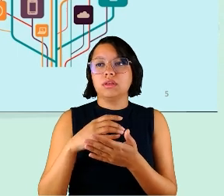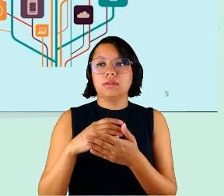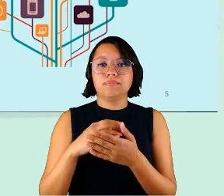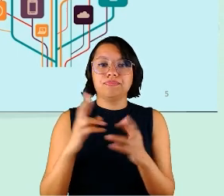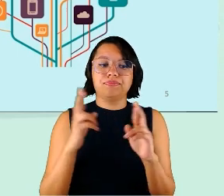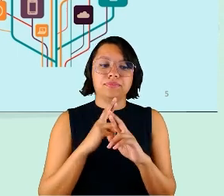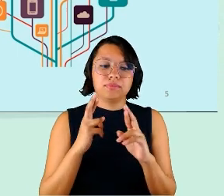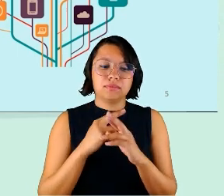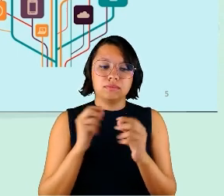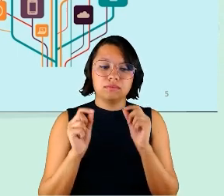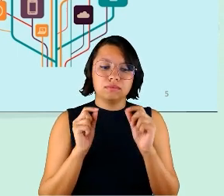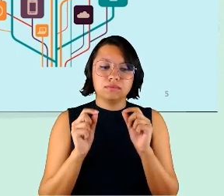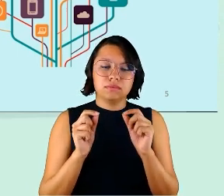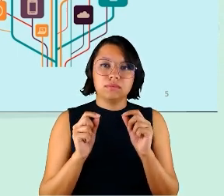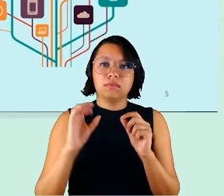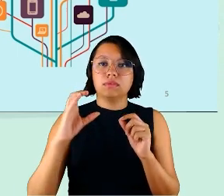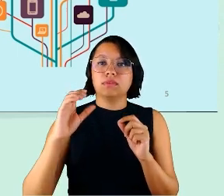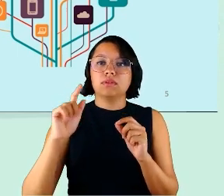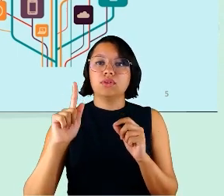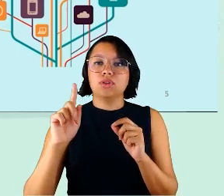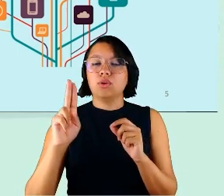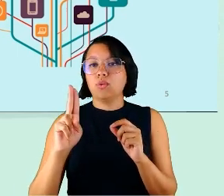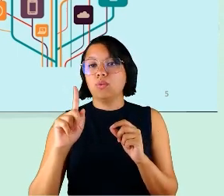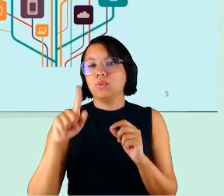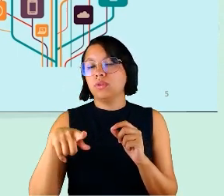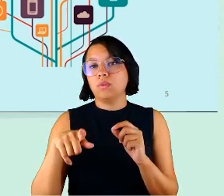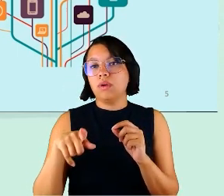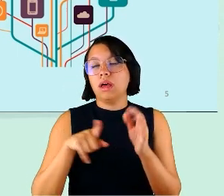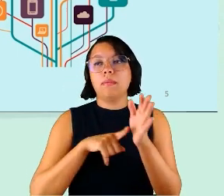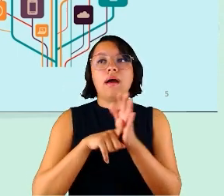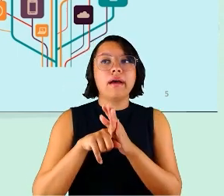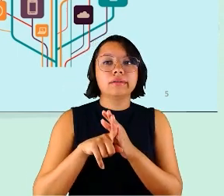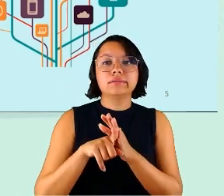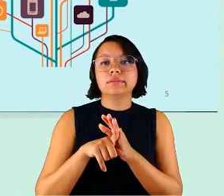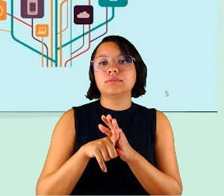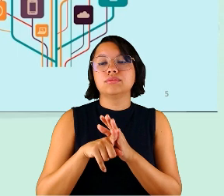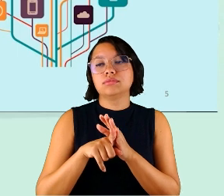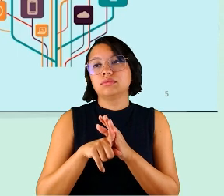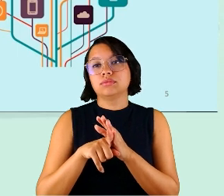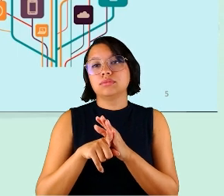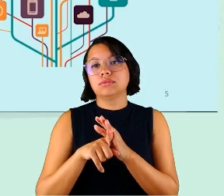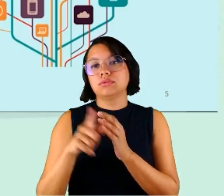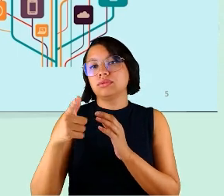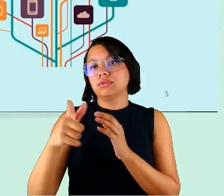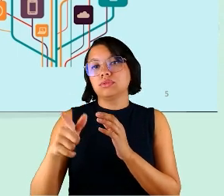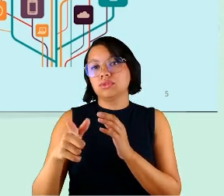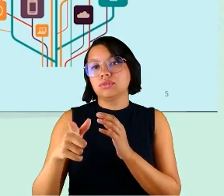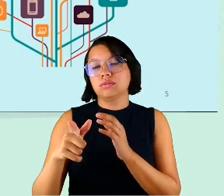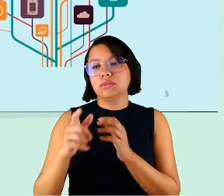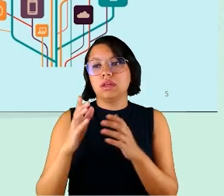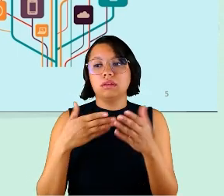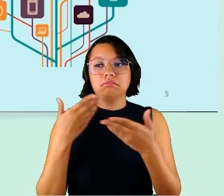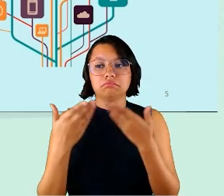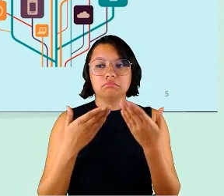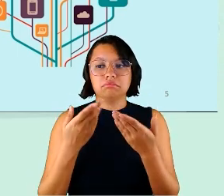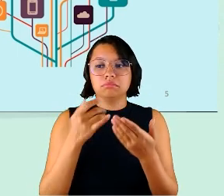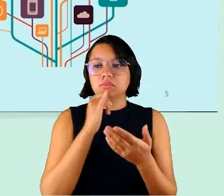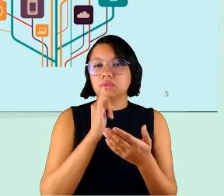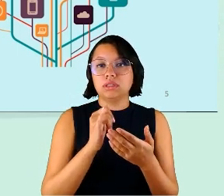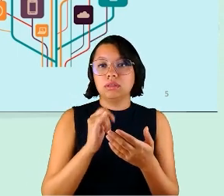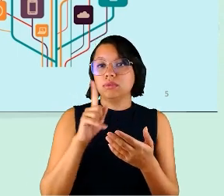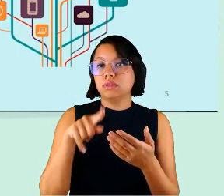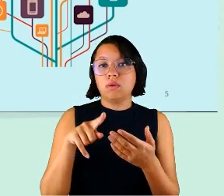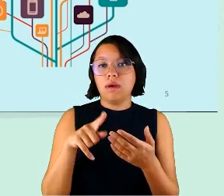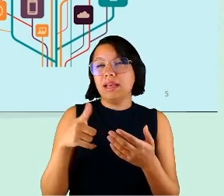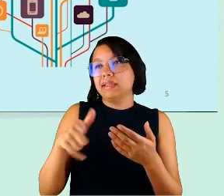por exemplo, do CGU, que não era uma questão de se não ter, a CGU, por exemplo, que